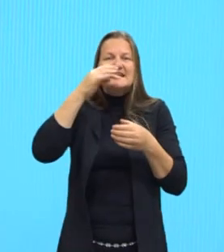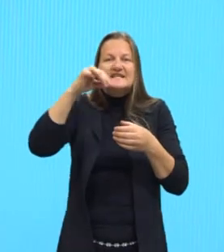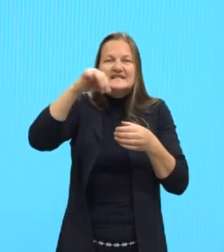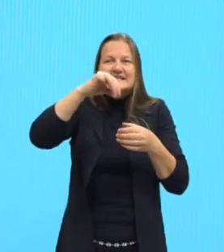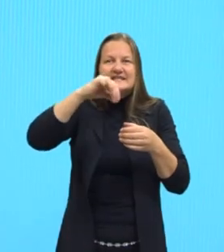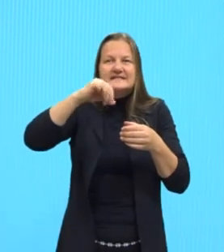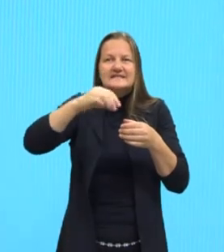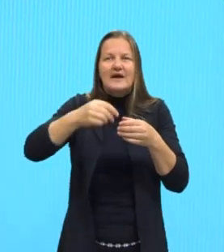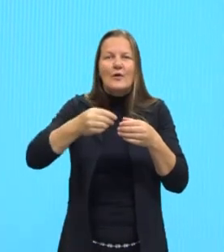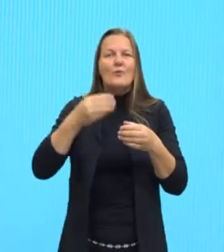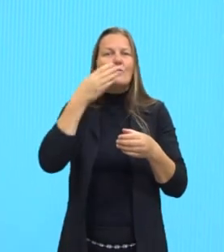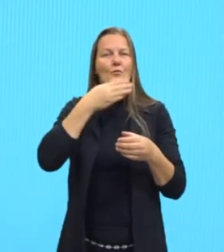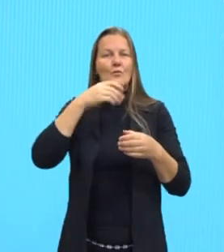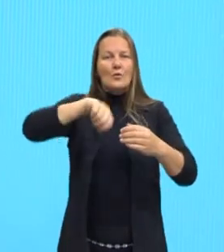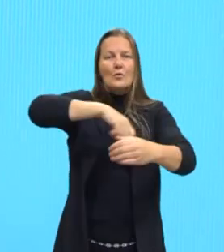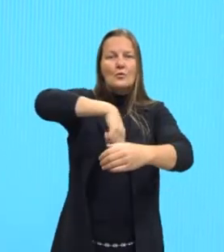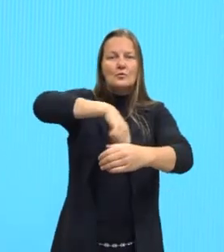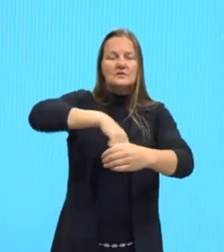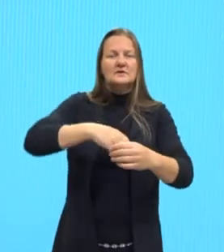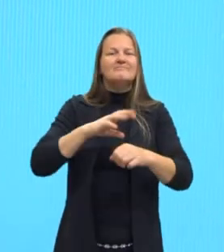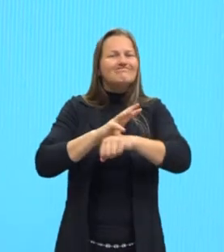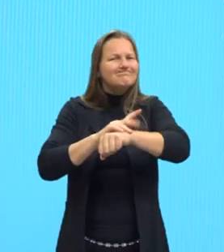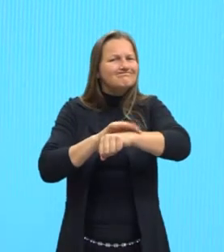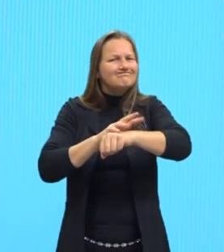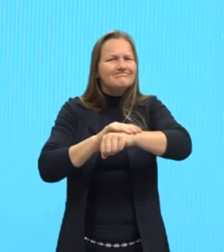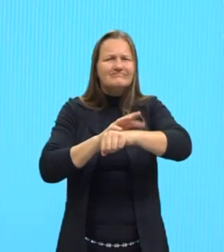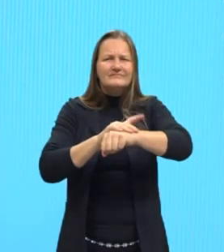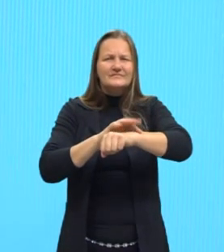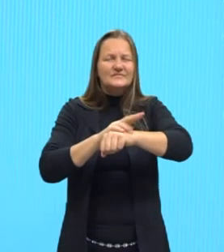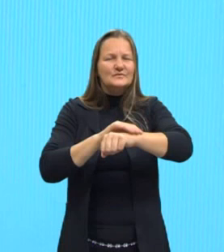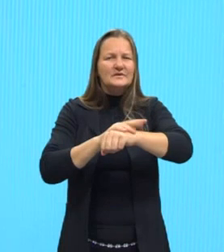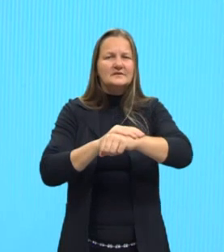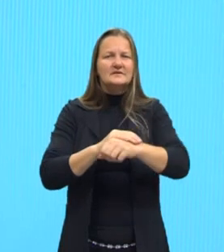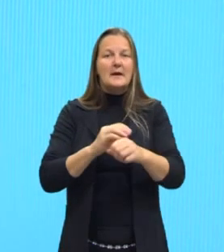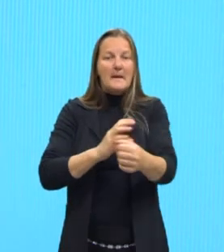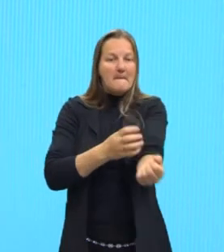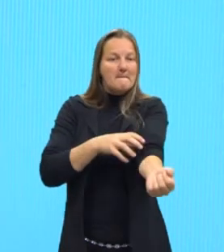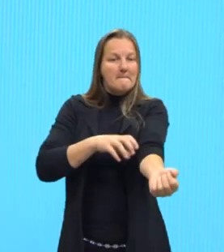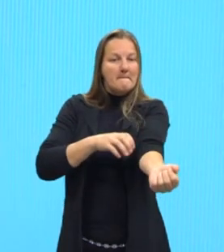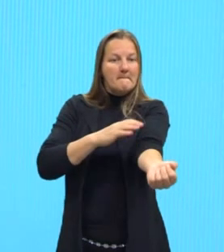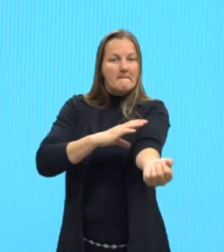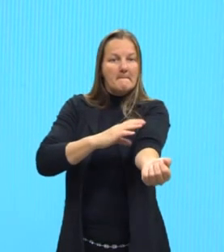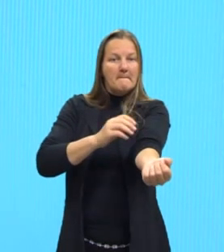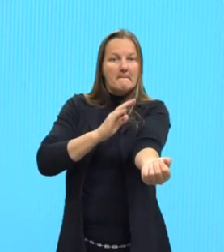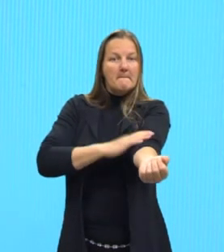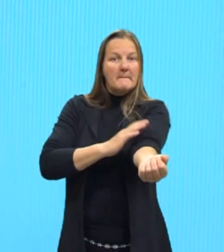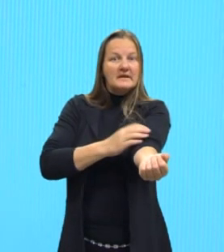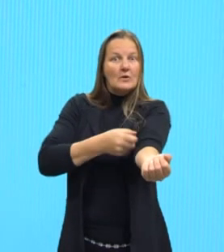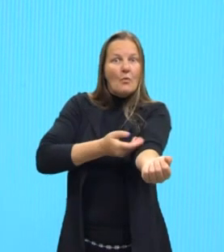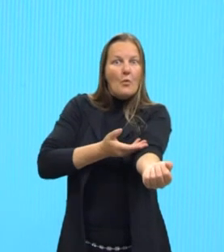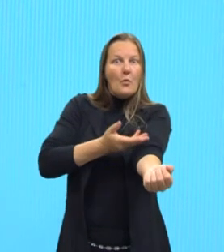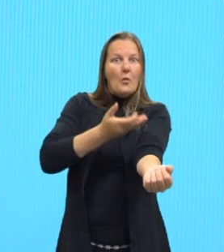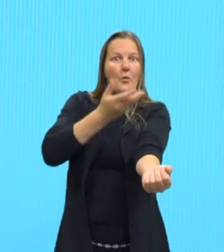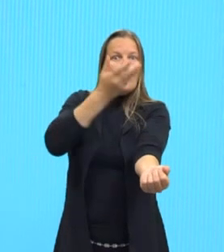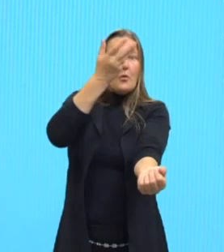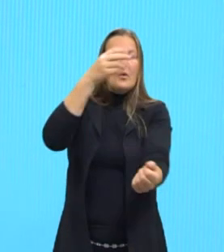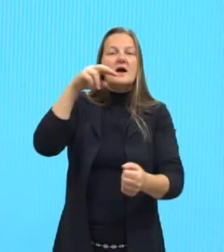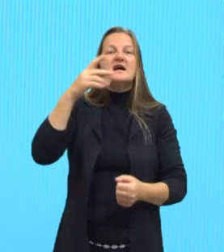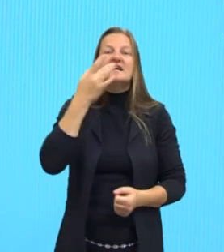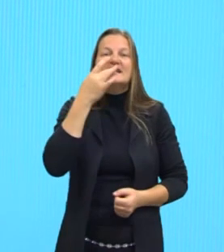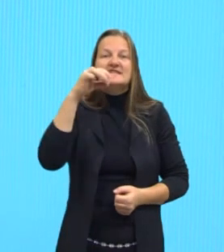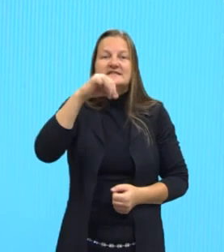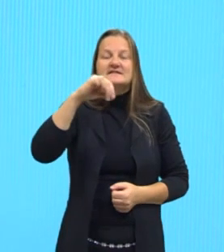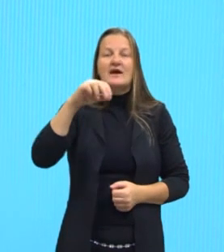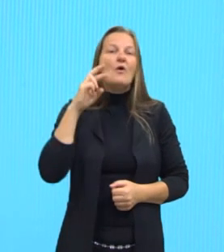responsável por várias doenças, entre elas a hipertensão arterial. O sal rosa é uma novidade culinária